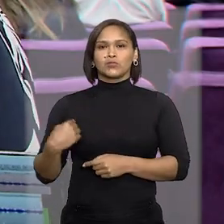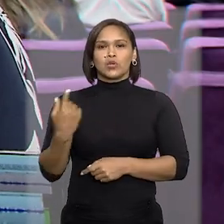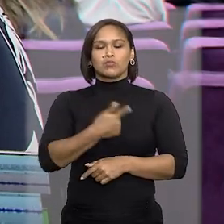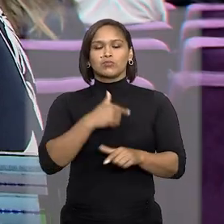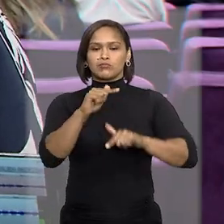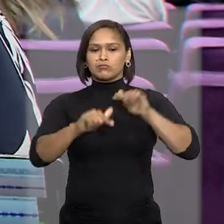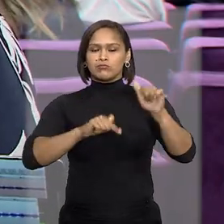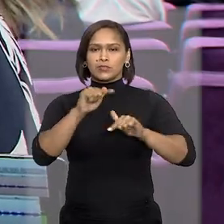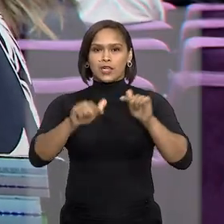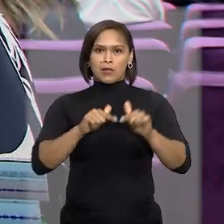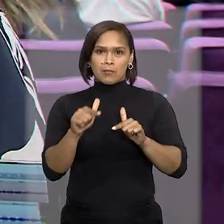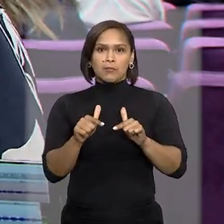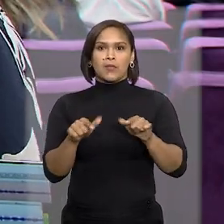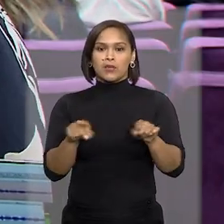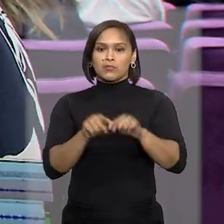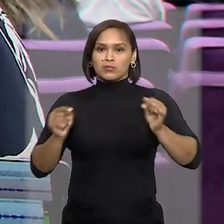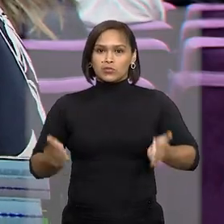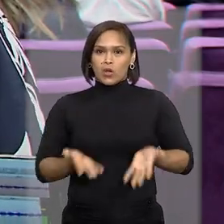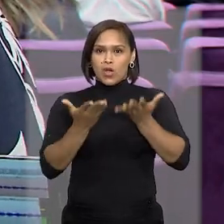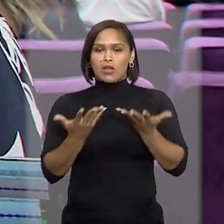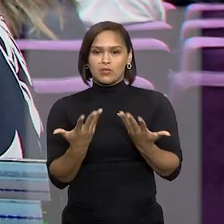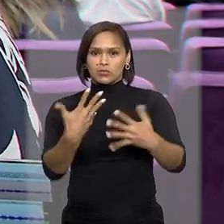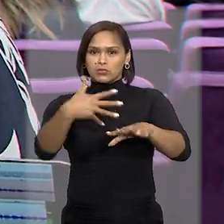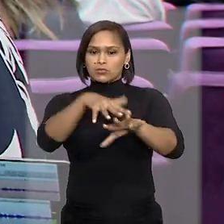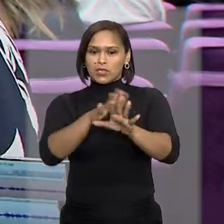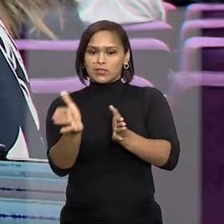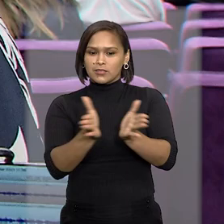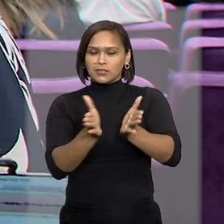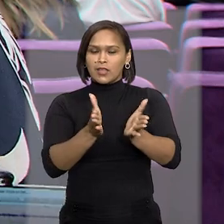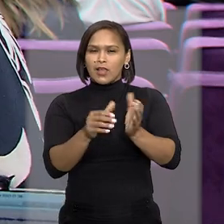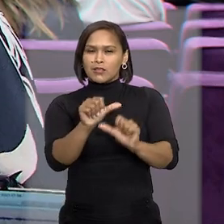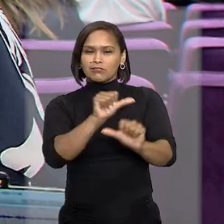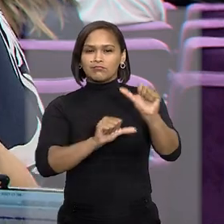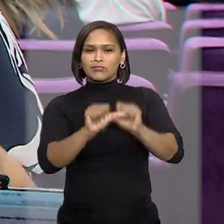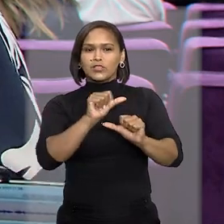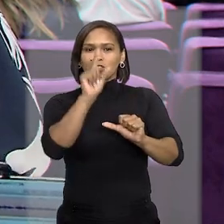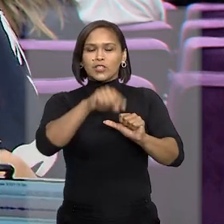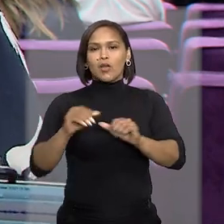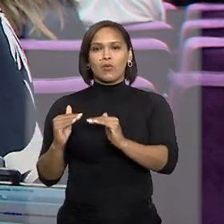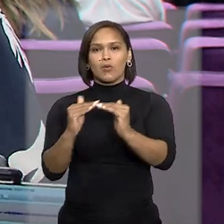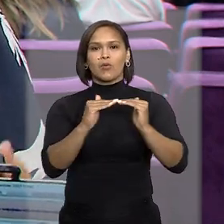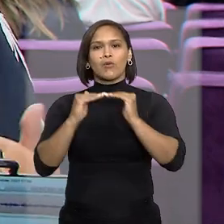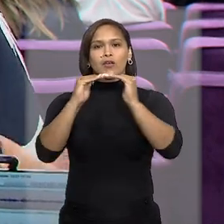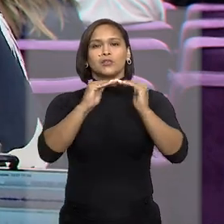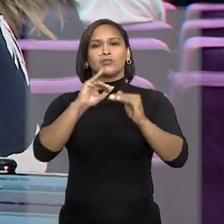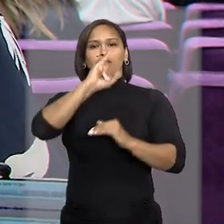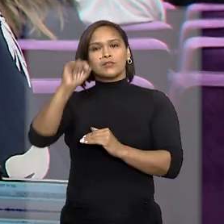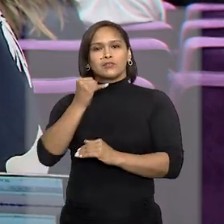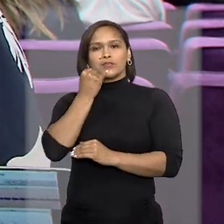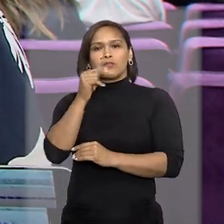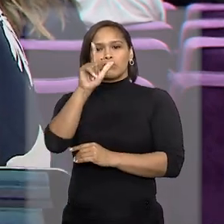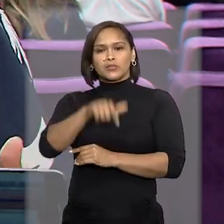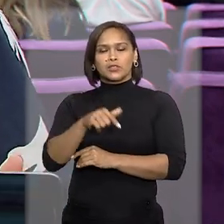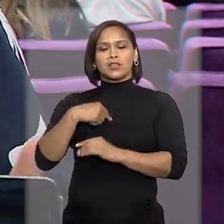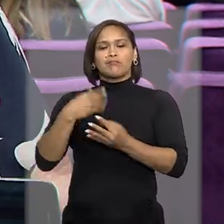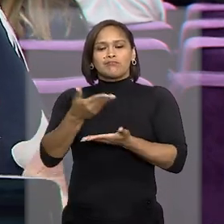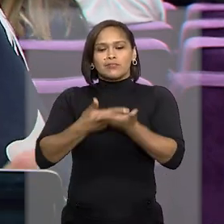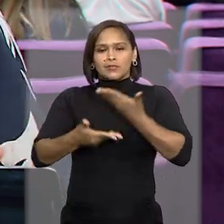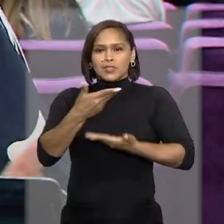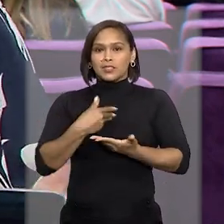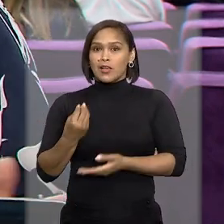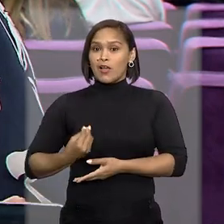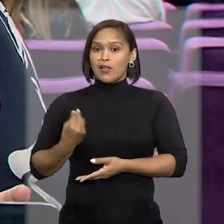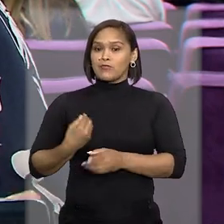nossos serviços para a promoção da acessibilidade é gerar uma igualdade de oportunidade para a